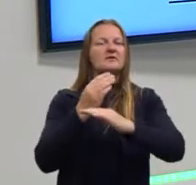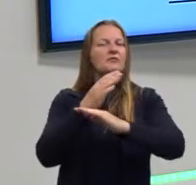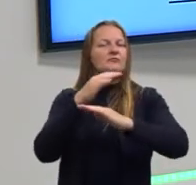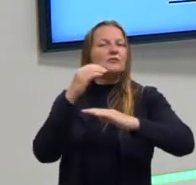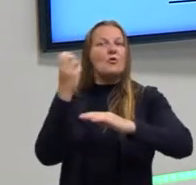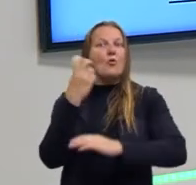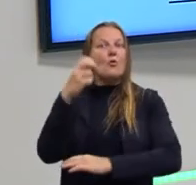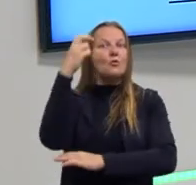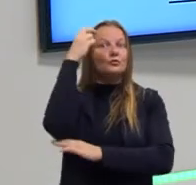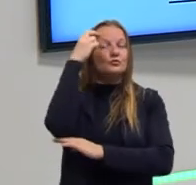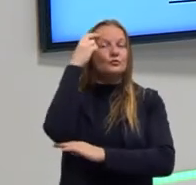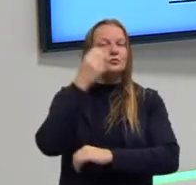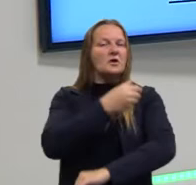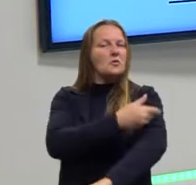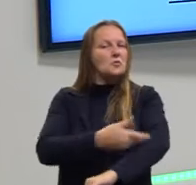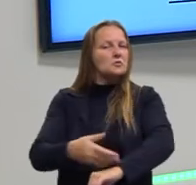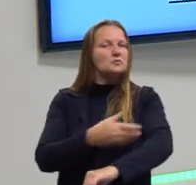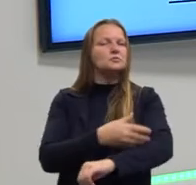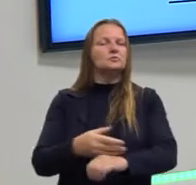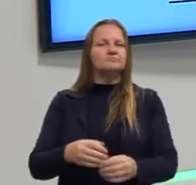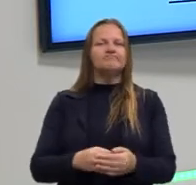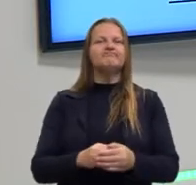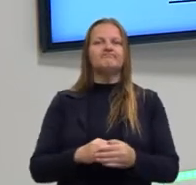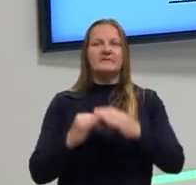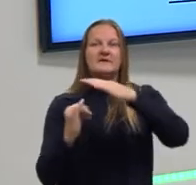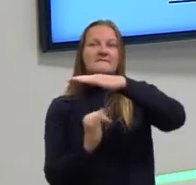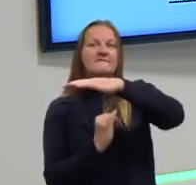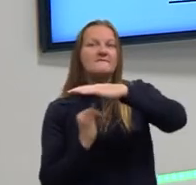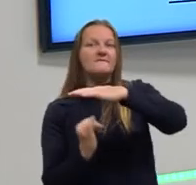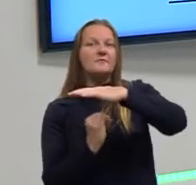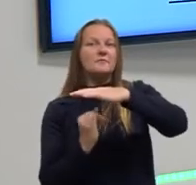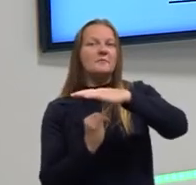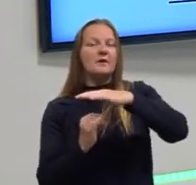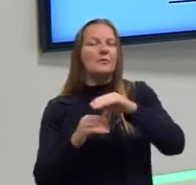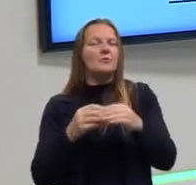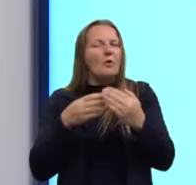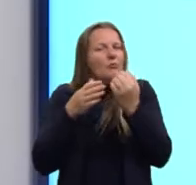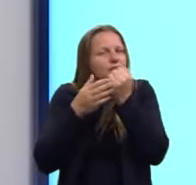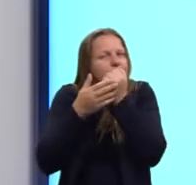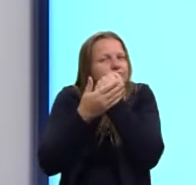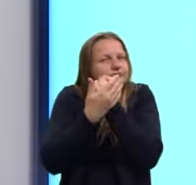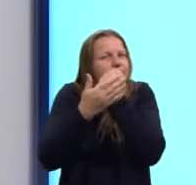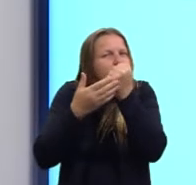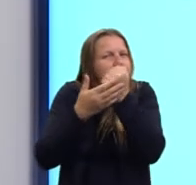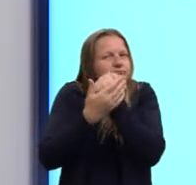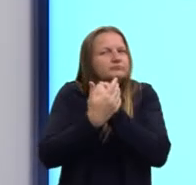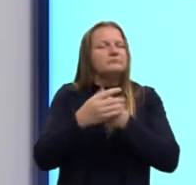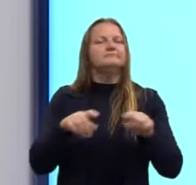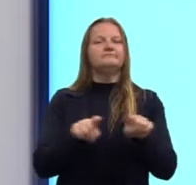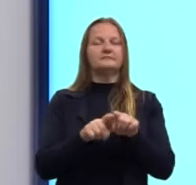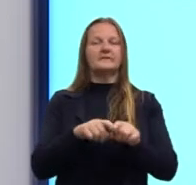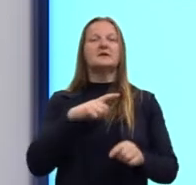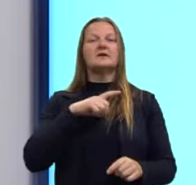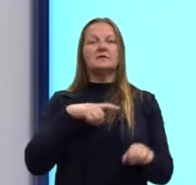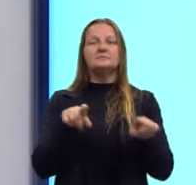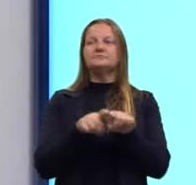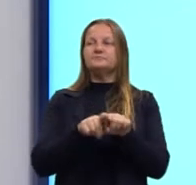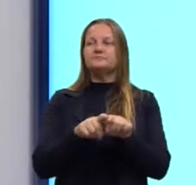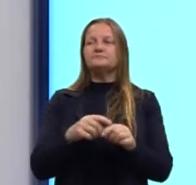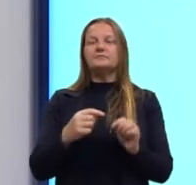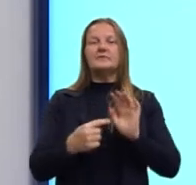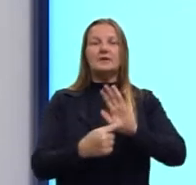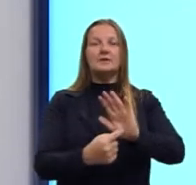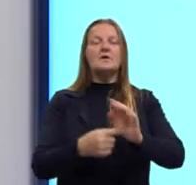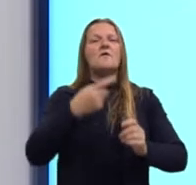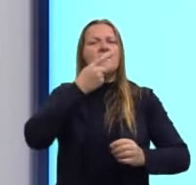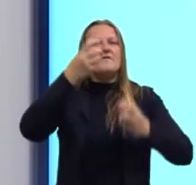cultura, pelos costumes. Ela ocorria mais debaixo dos panos. Isso também tem tudo a ver com algumas questões que a gente